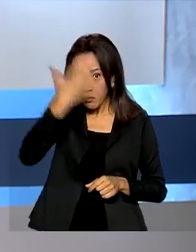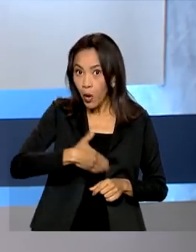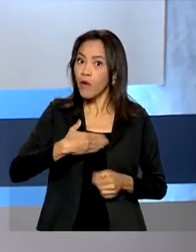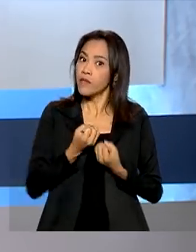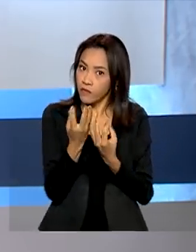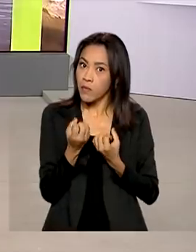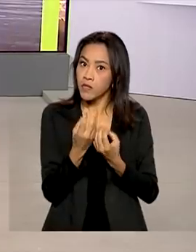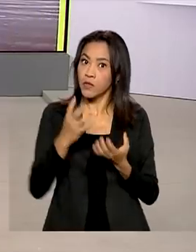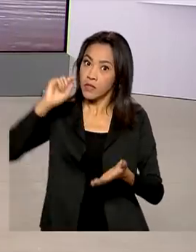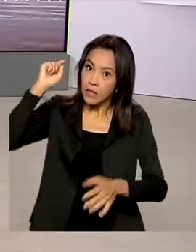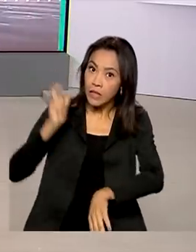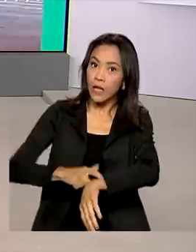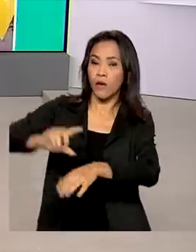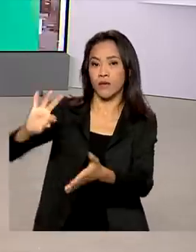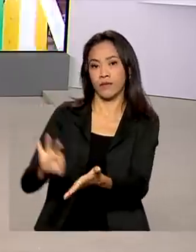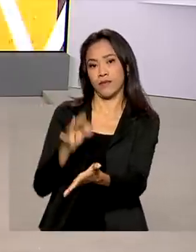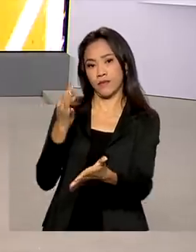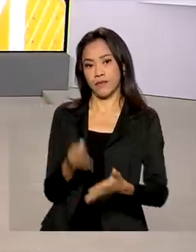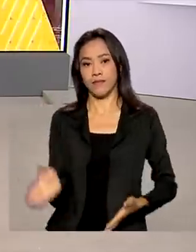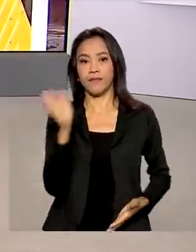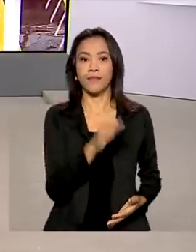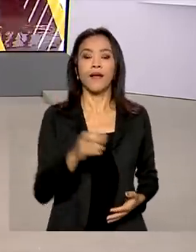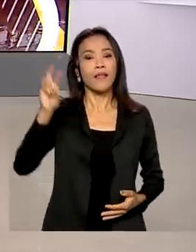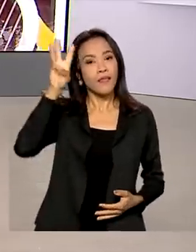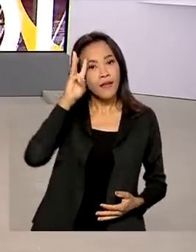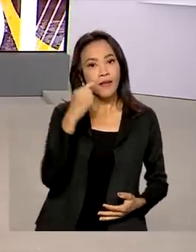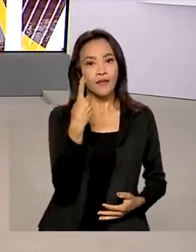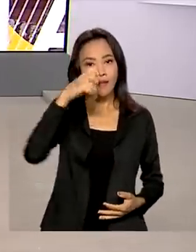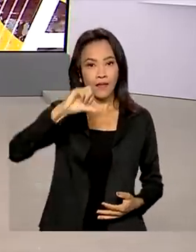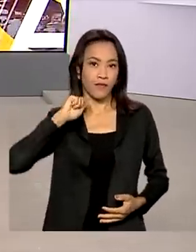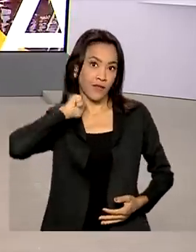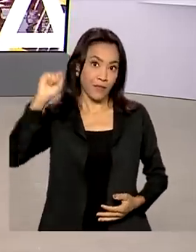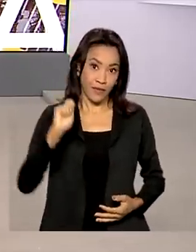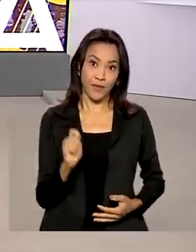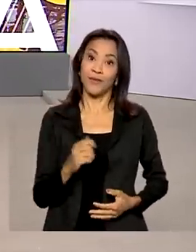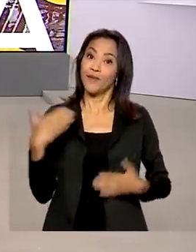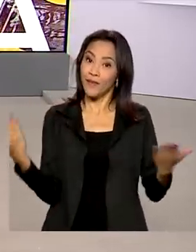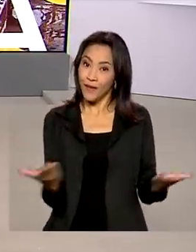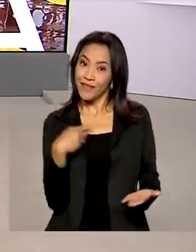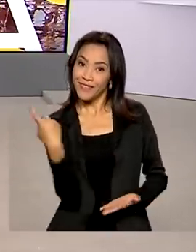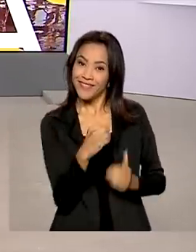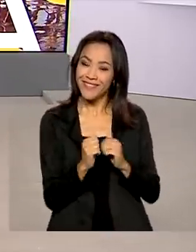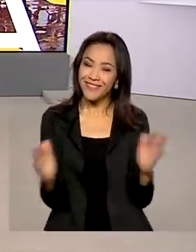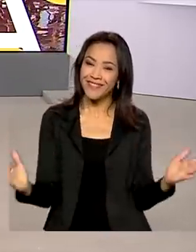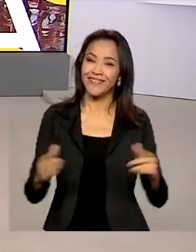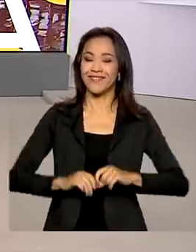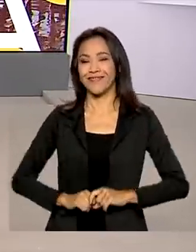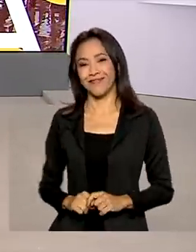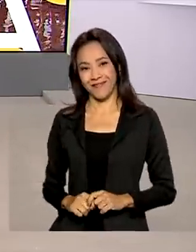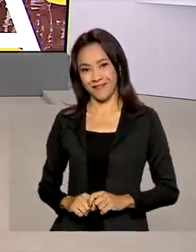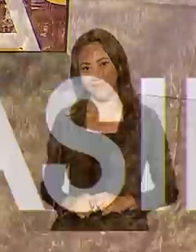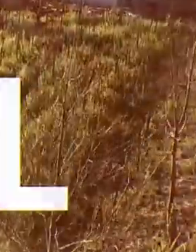inscrição. Terça-feira, 19 de abril, o Brasil em Dia está no ar.